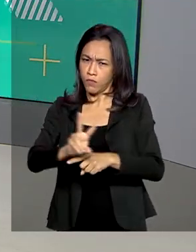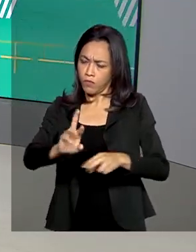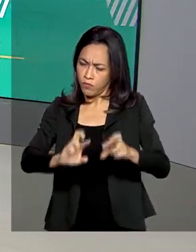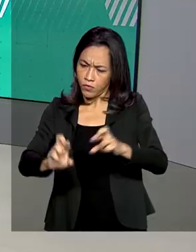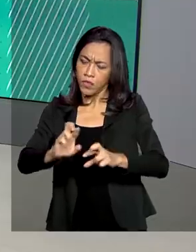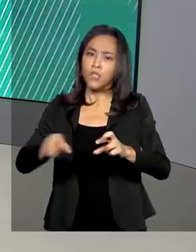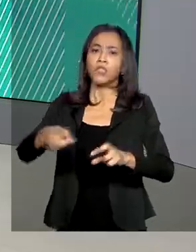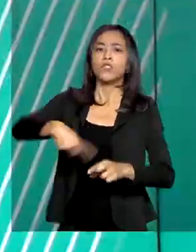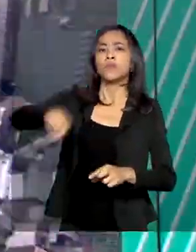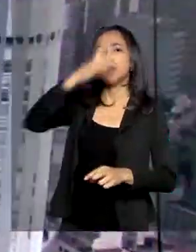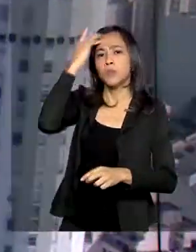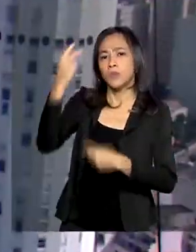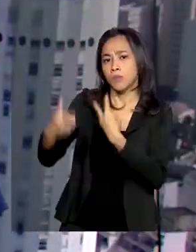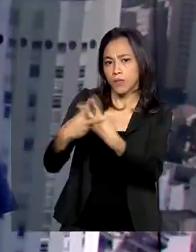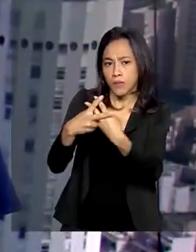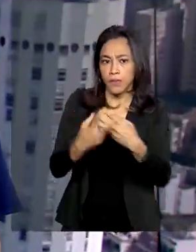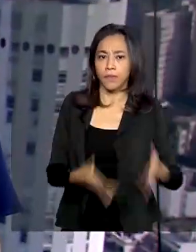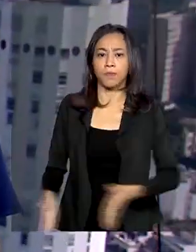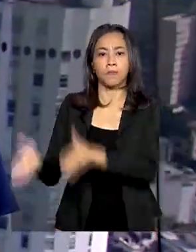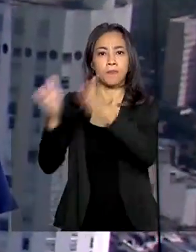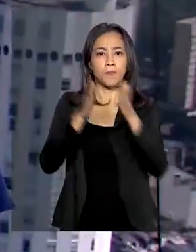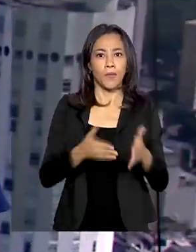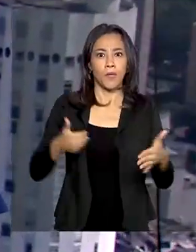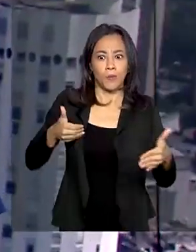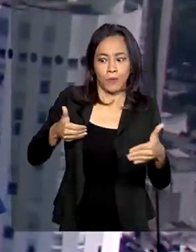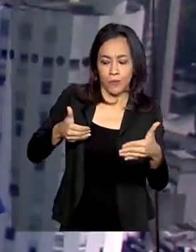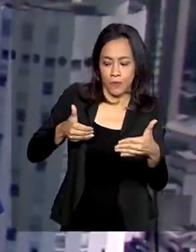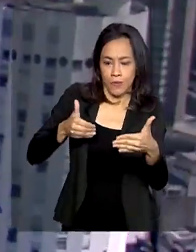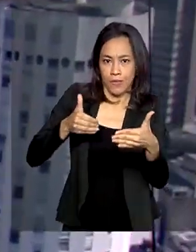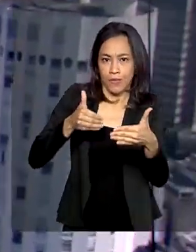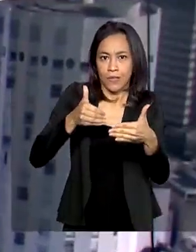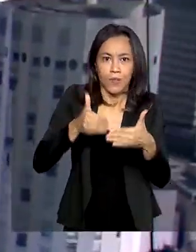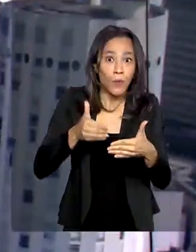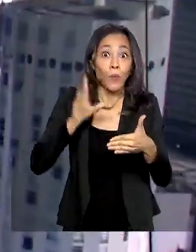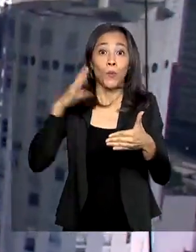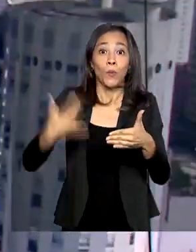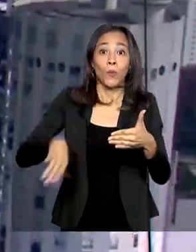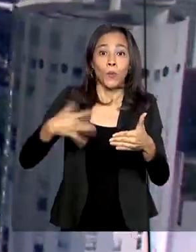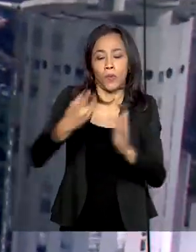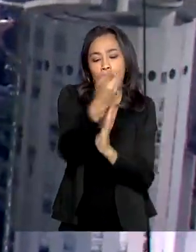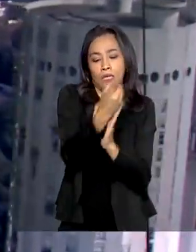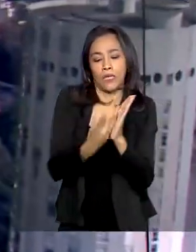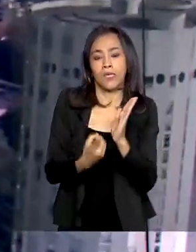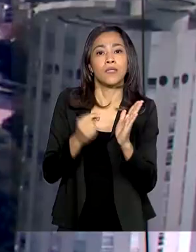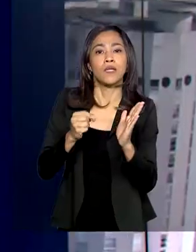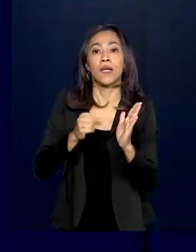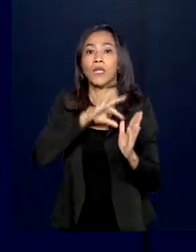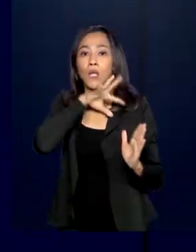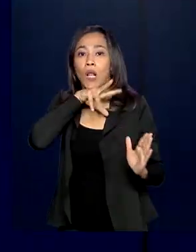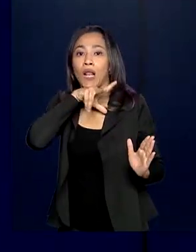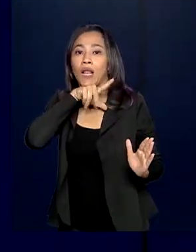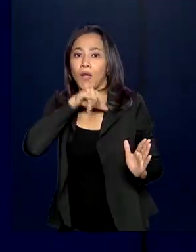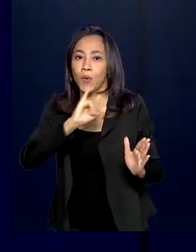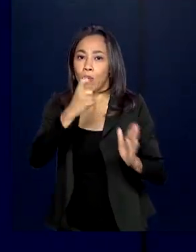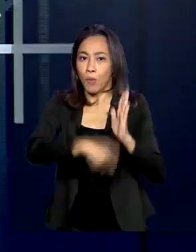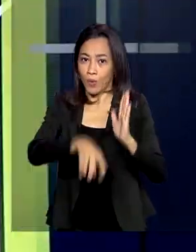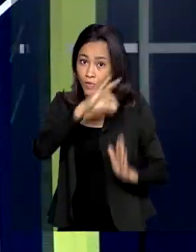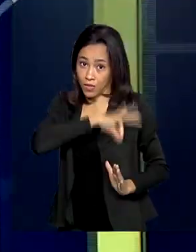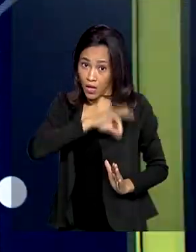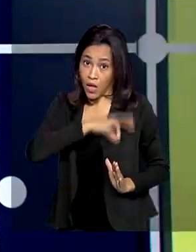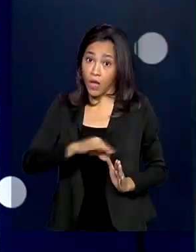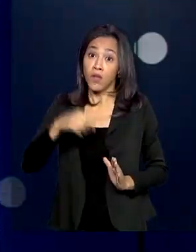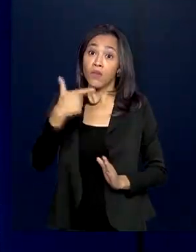custódia de presos. Contagem regressiva para acertar as contas com o Leão. Cerca de 5 milhões de